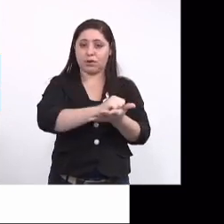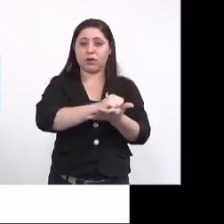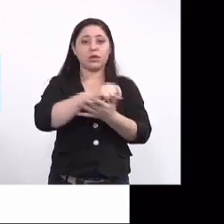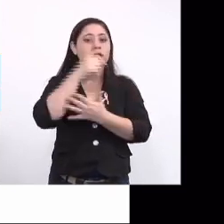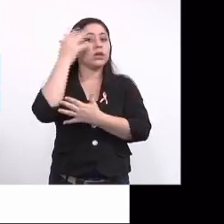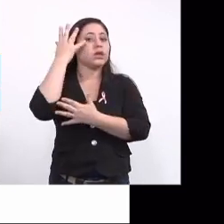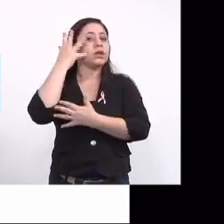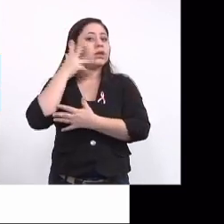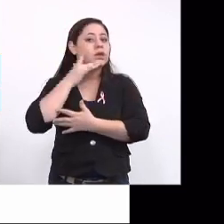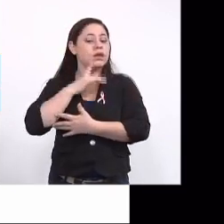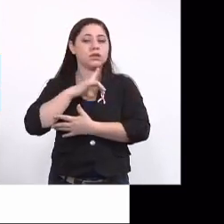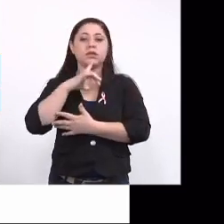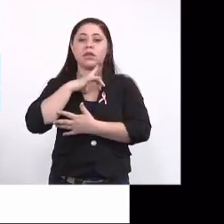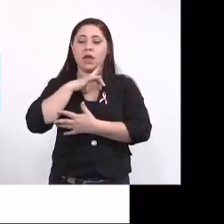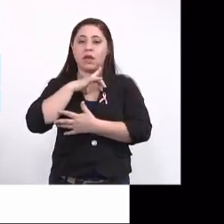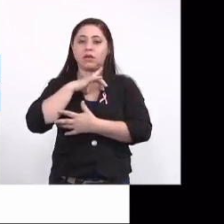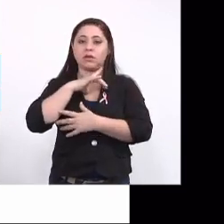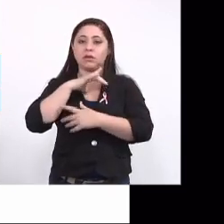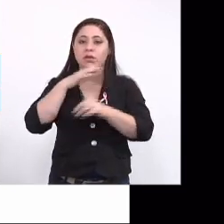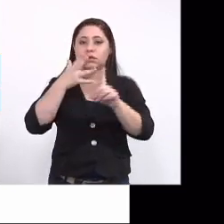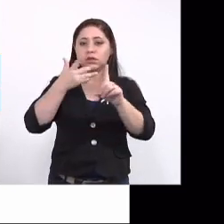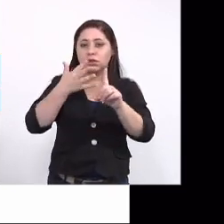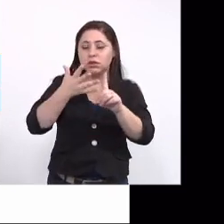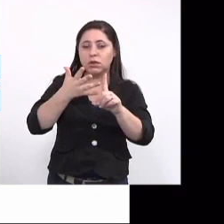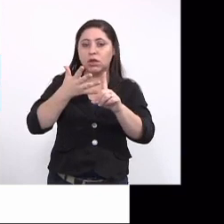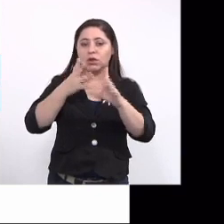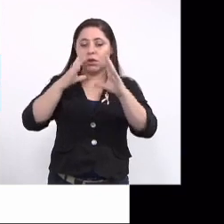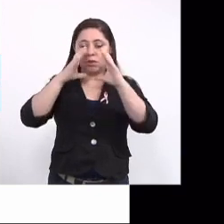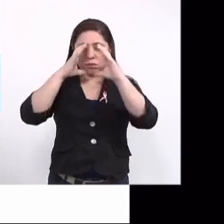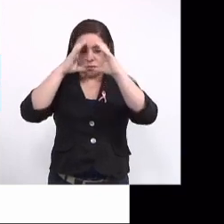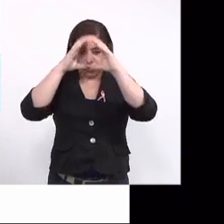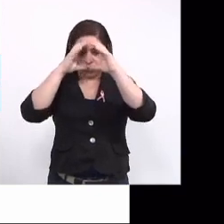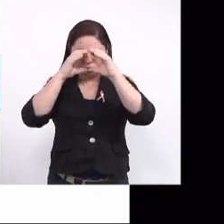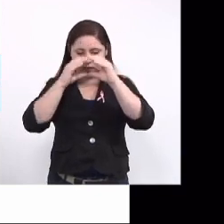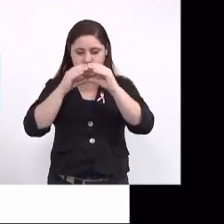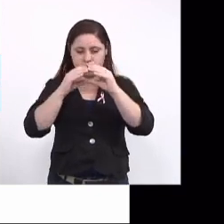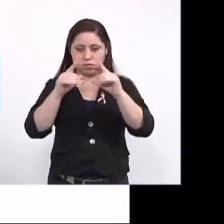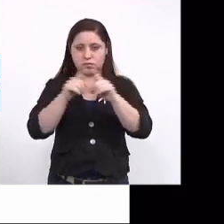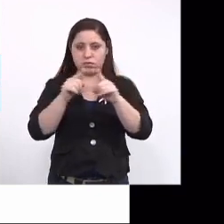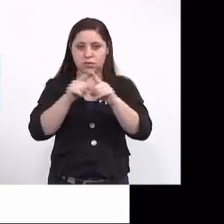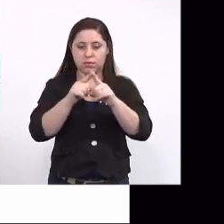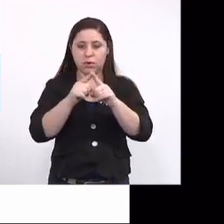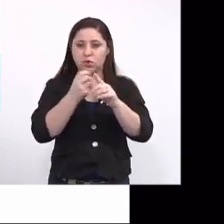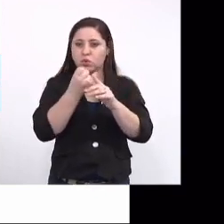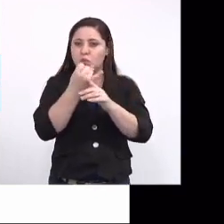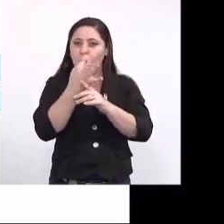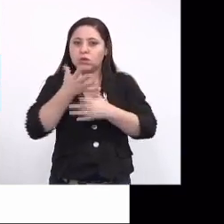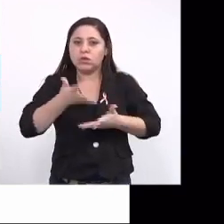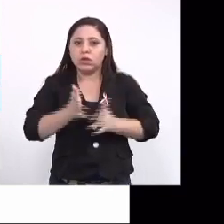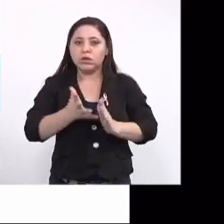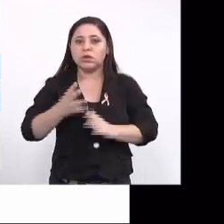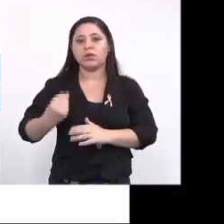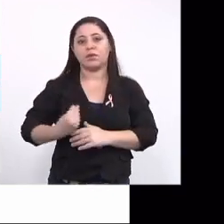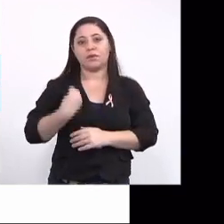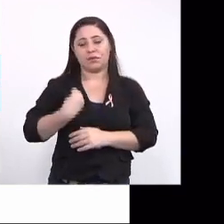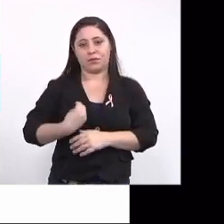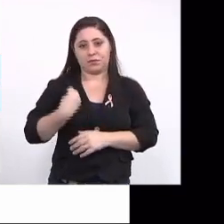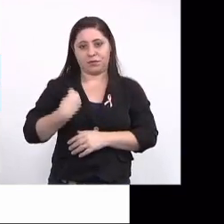congênita com suspeita, o SINASC, que é a base de dados onde todos os nascidos vivos são